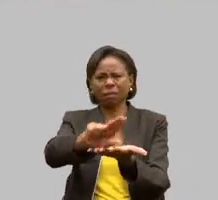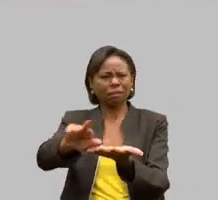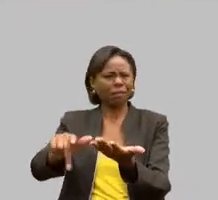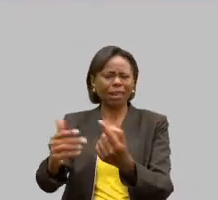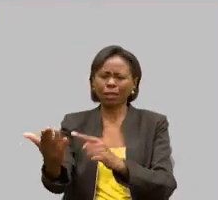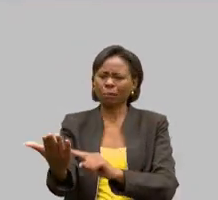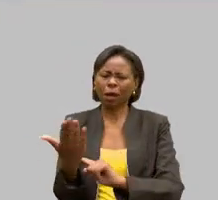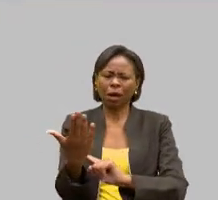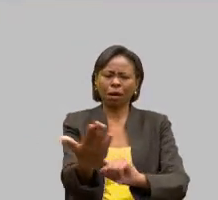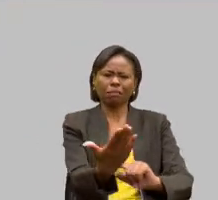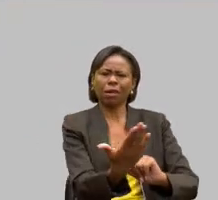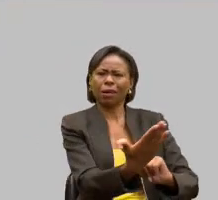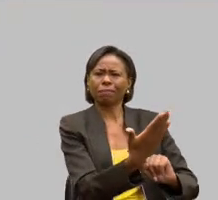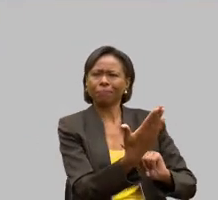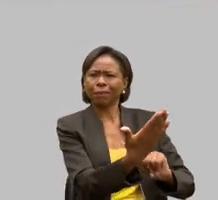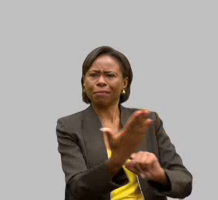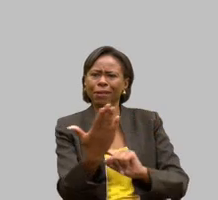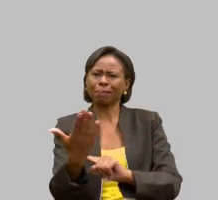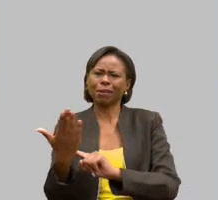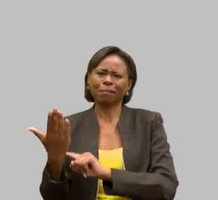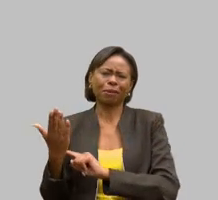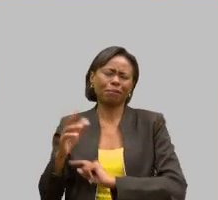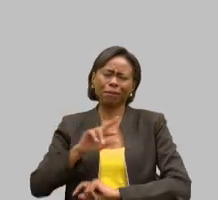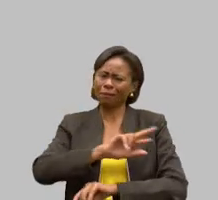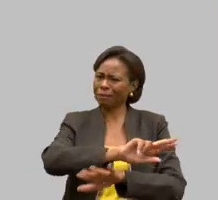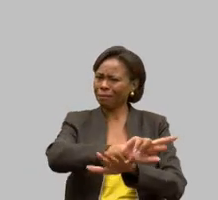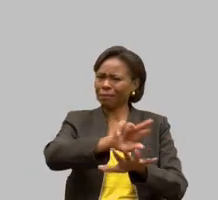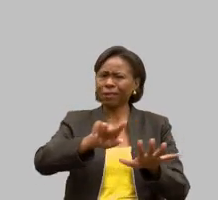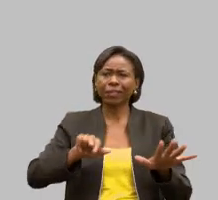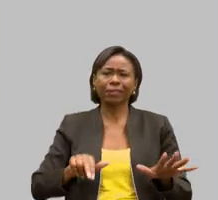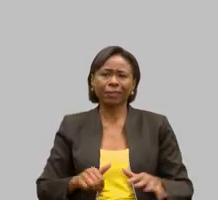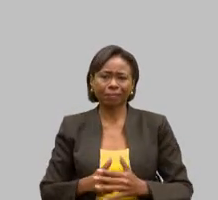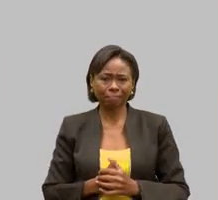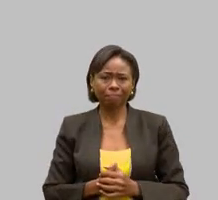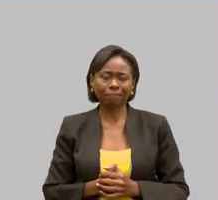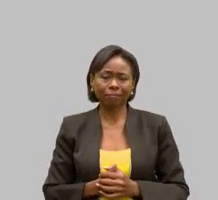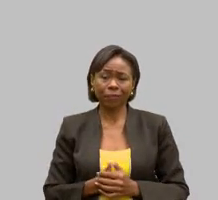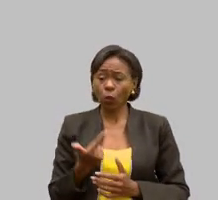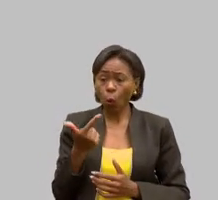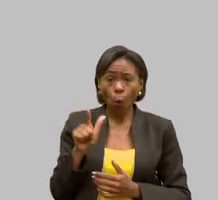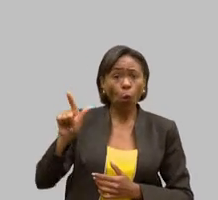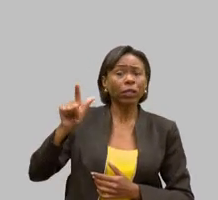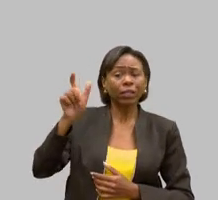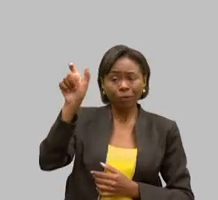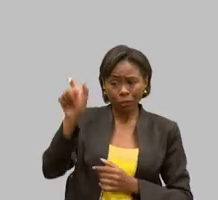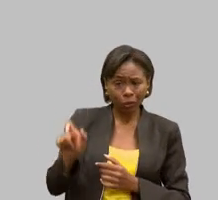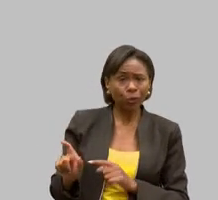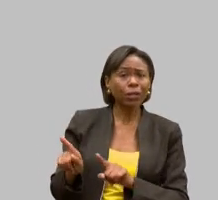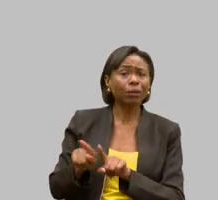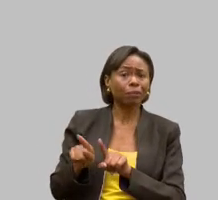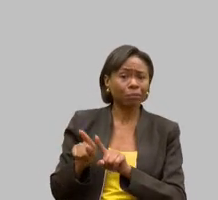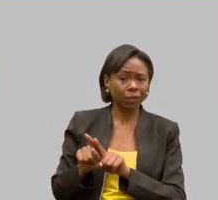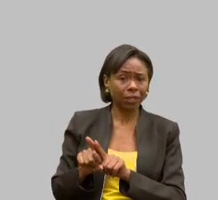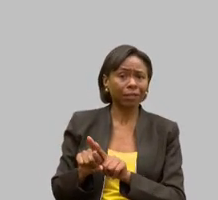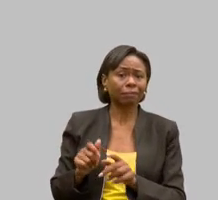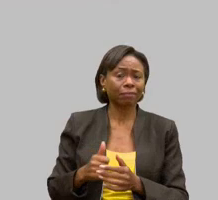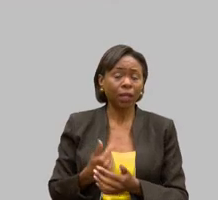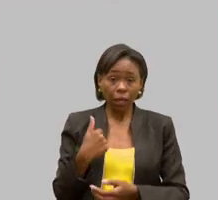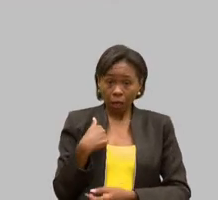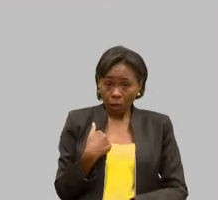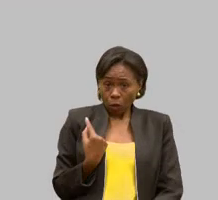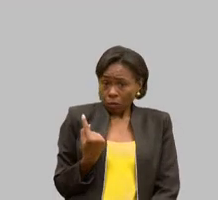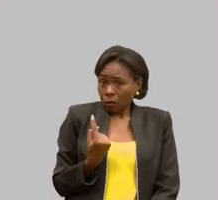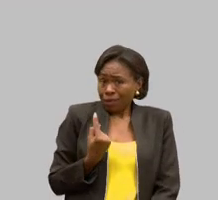Está aqui, várias mãos que me deu. E tem muitas outras mãos que me deram. Eu, sozinho, não